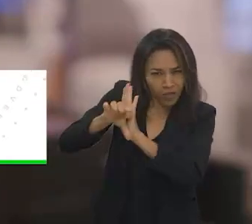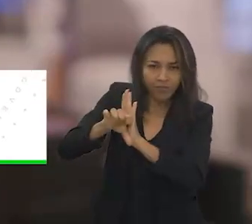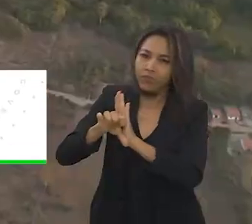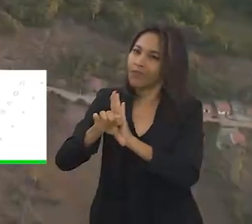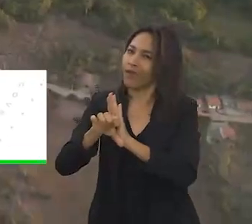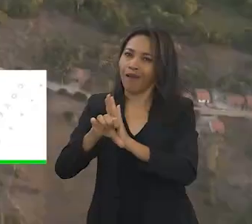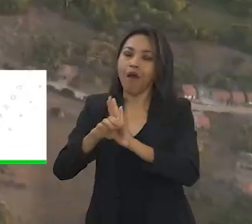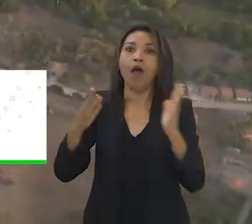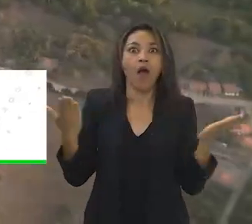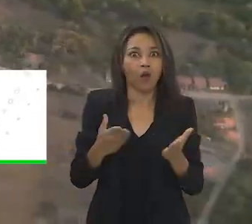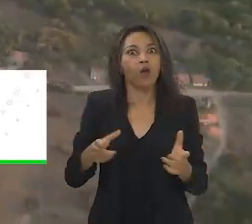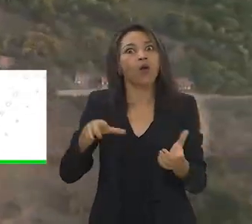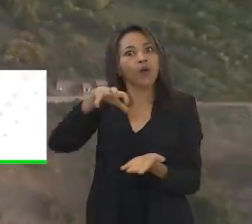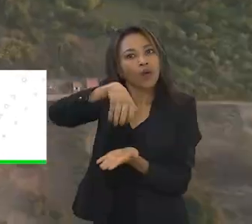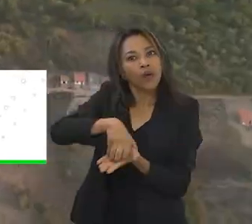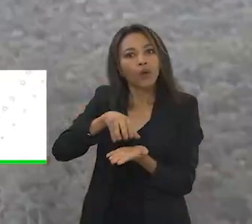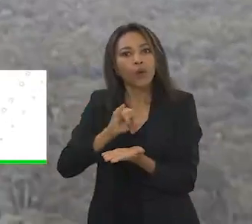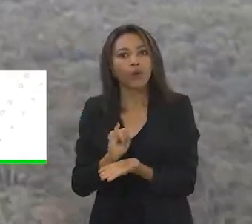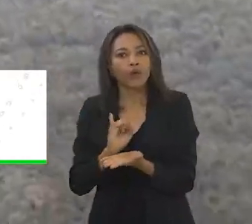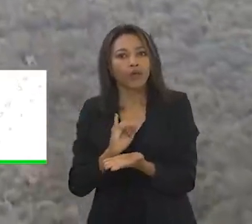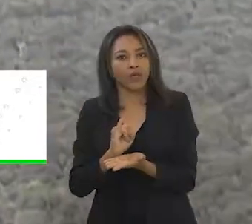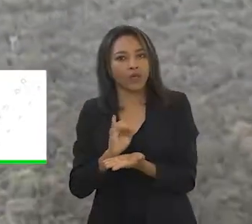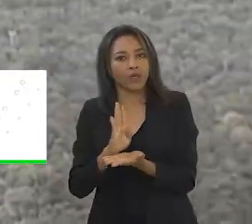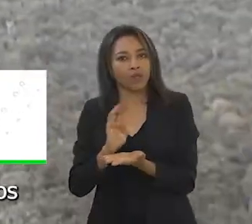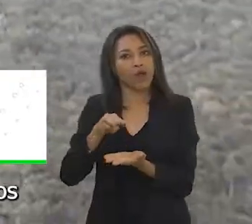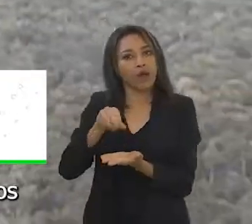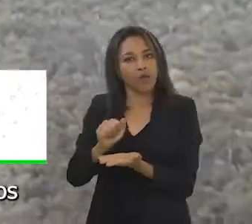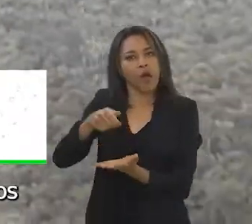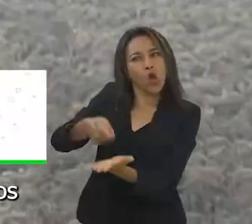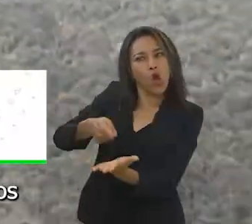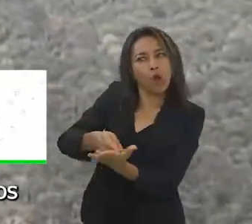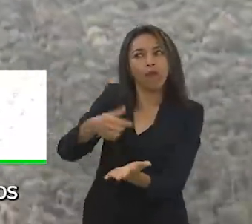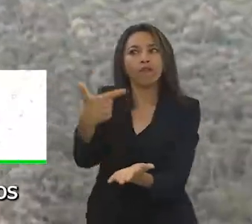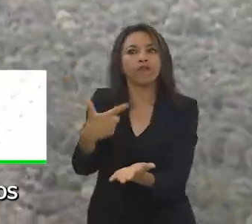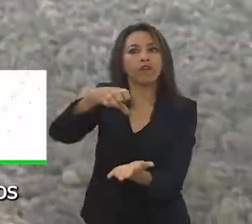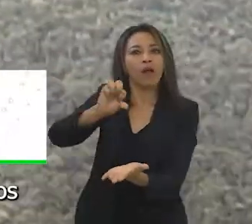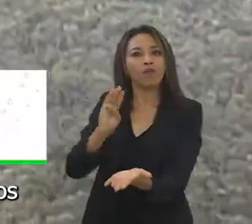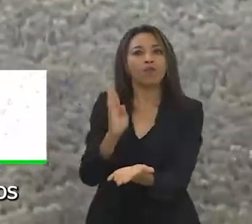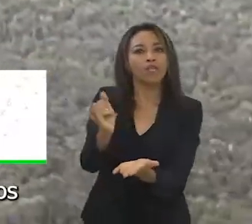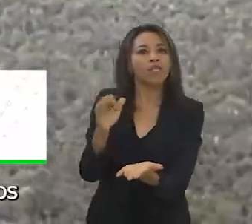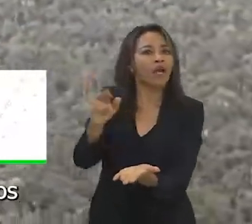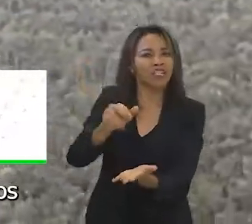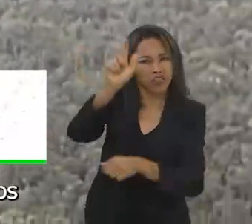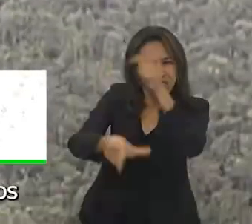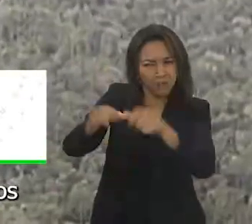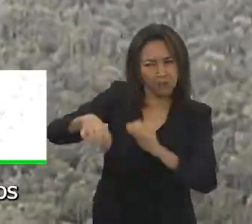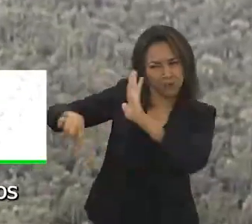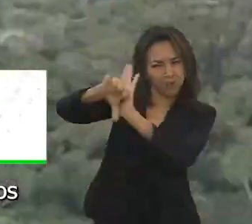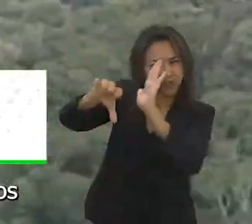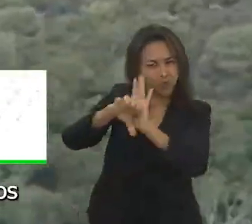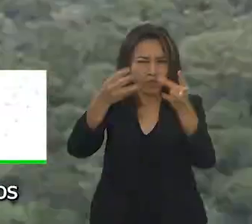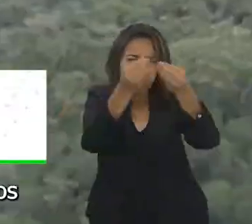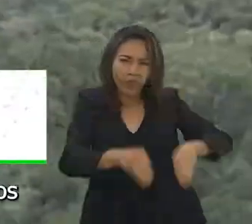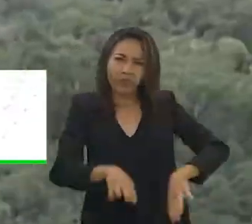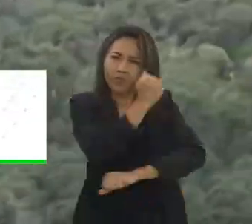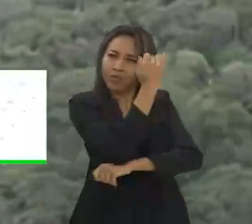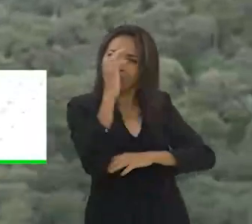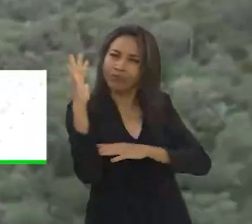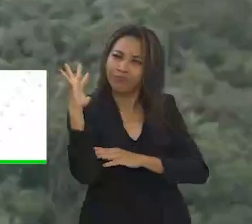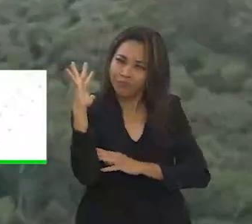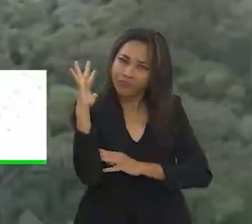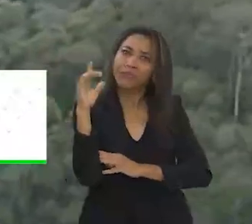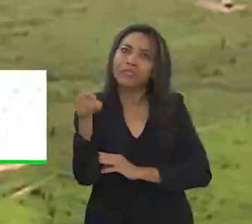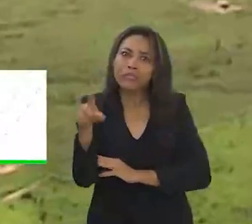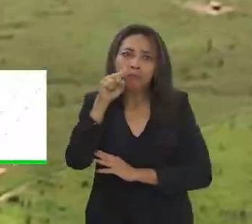infratores ambientais. Agora, o IBAMA poderá retomar a cobrança de 29 bilhões de reais de criminosos que